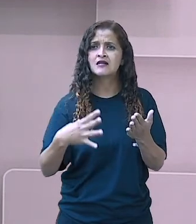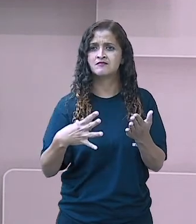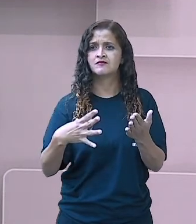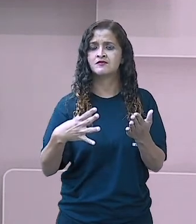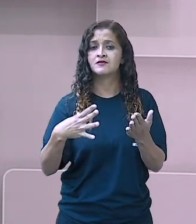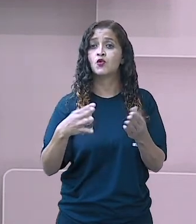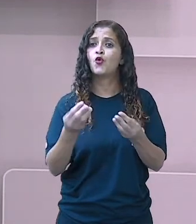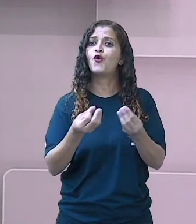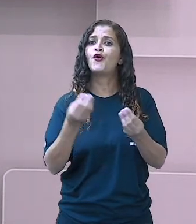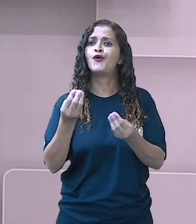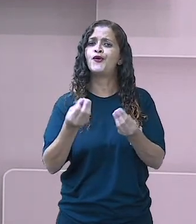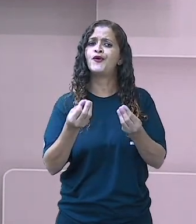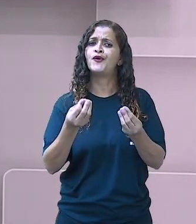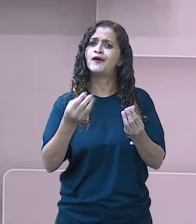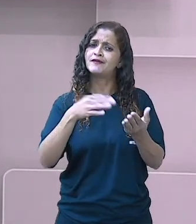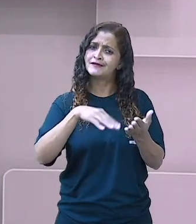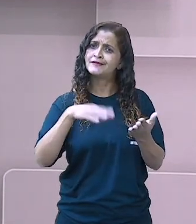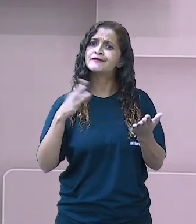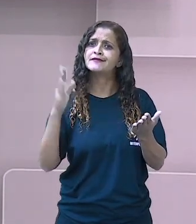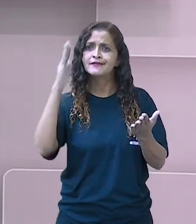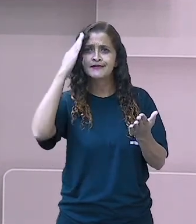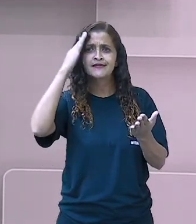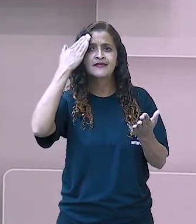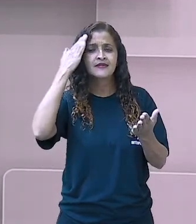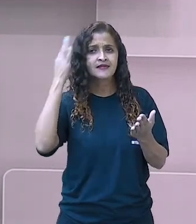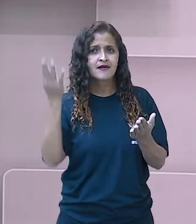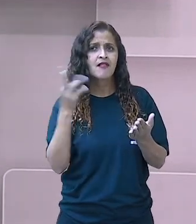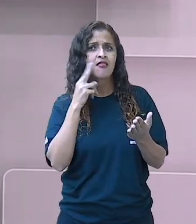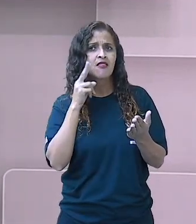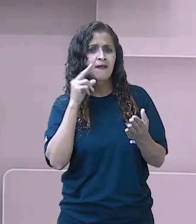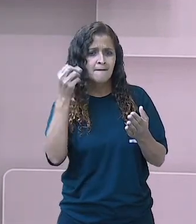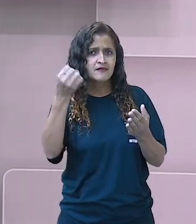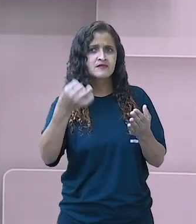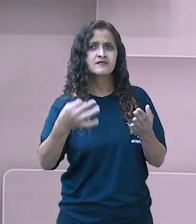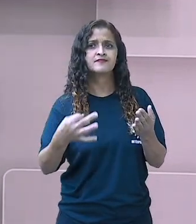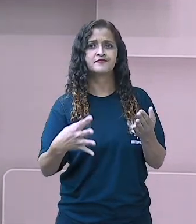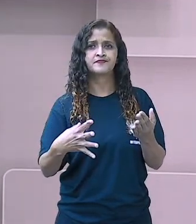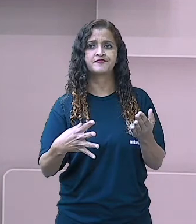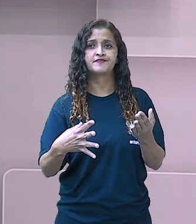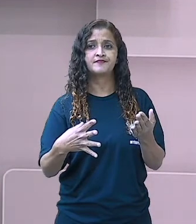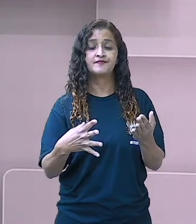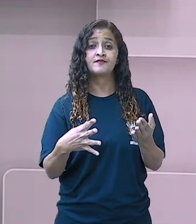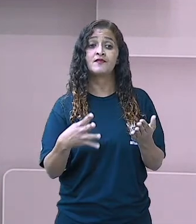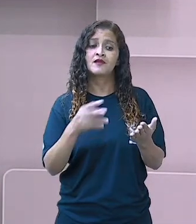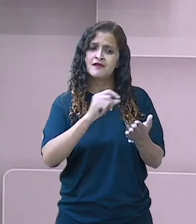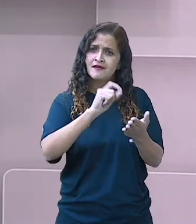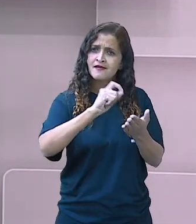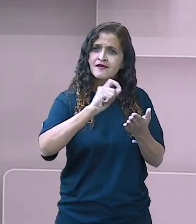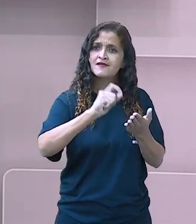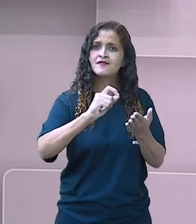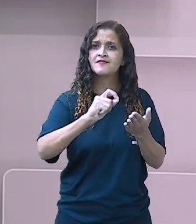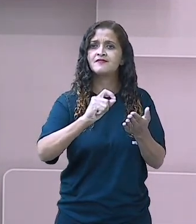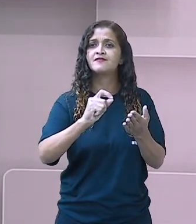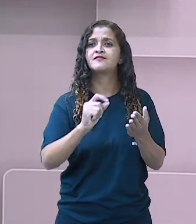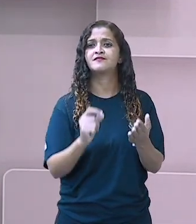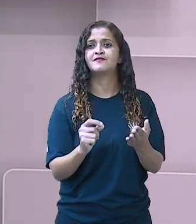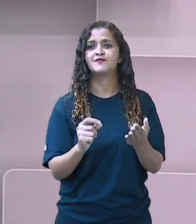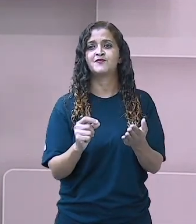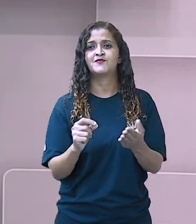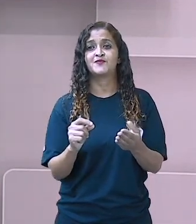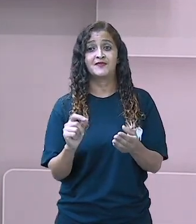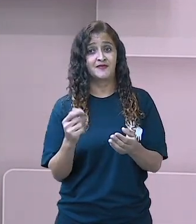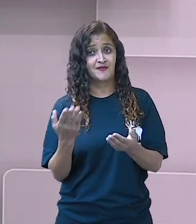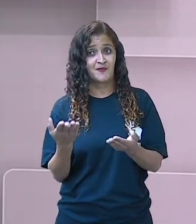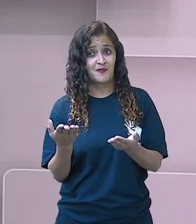professora deu o exemplo lá, né? Do colega querer leiloar o Playstation, o videogame dele, ele não quer mais. Vai ganhar aquele que der a melhor